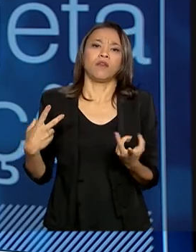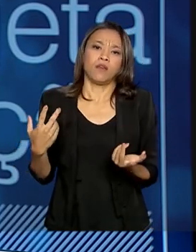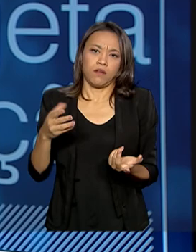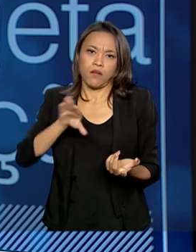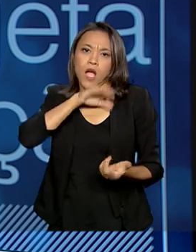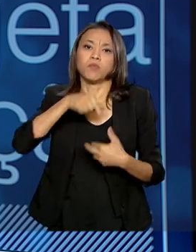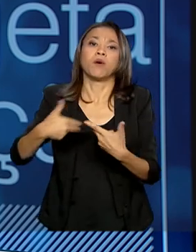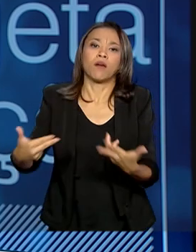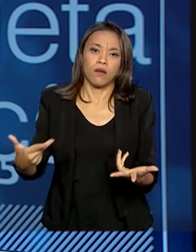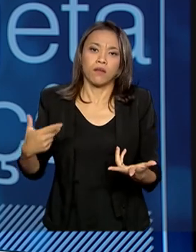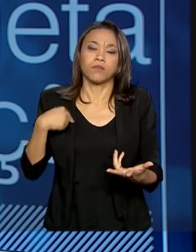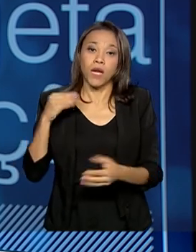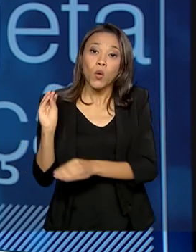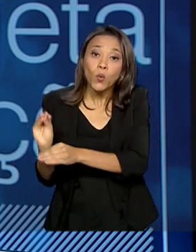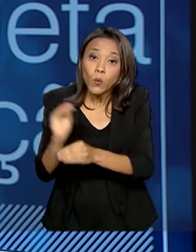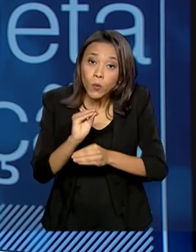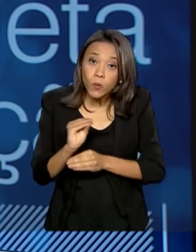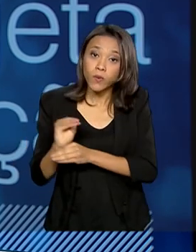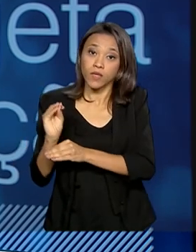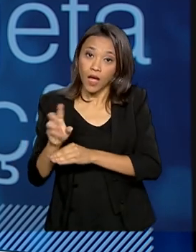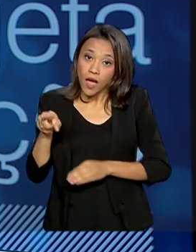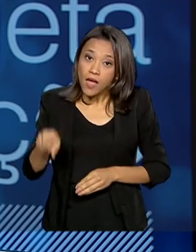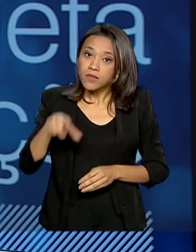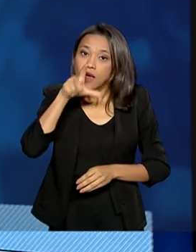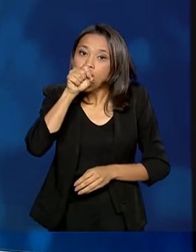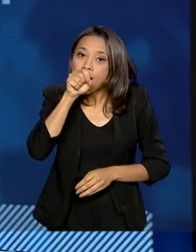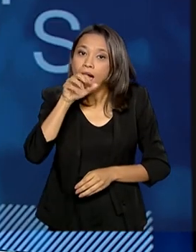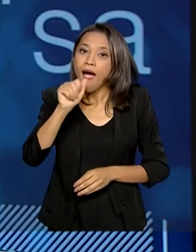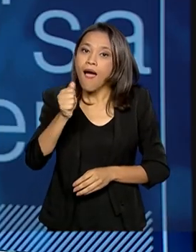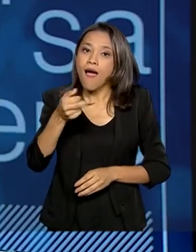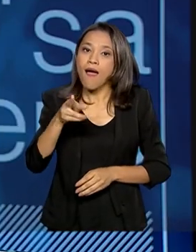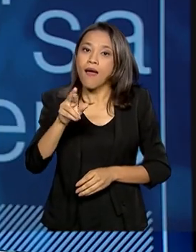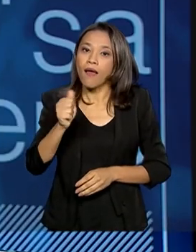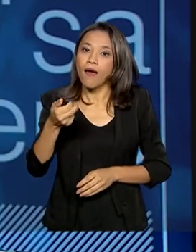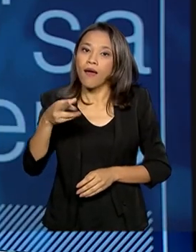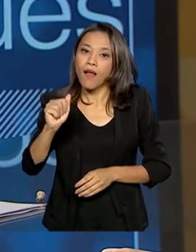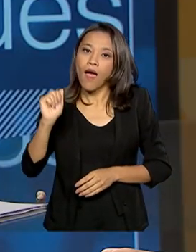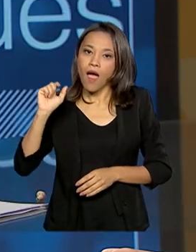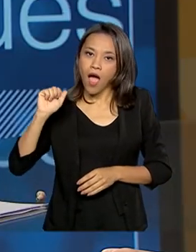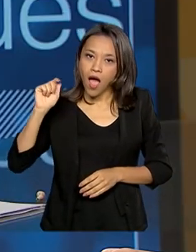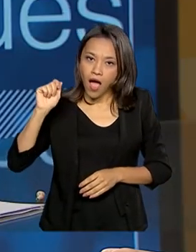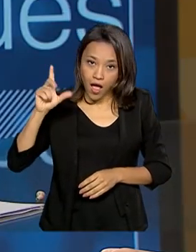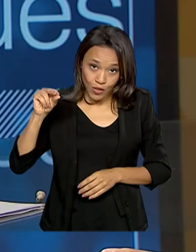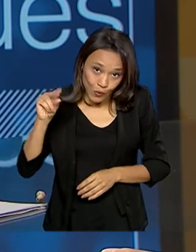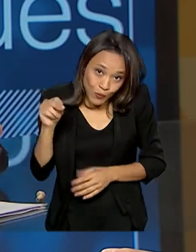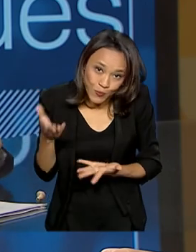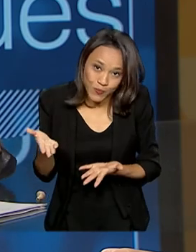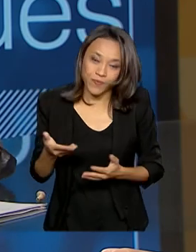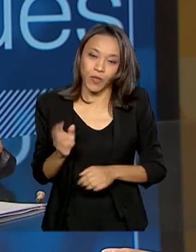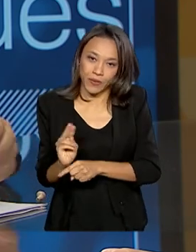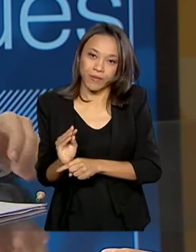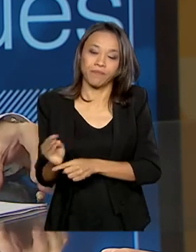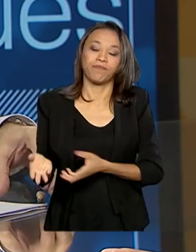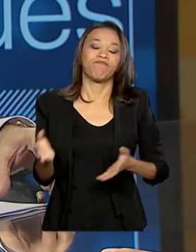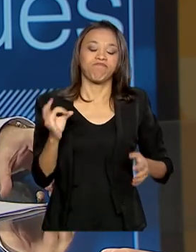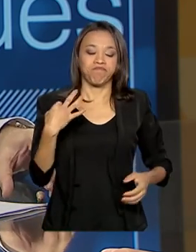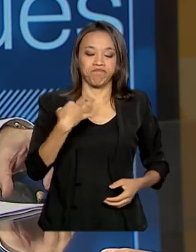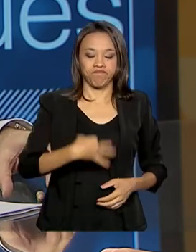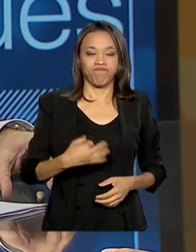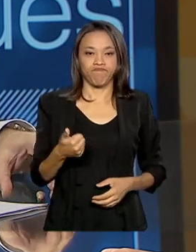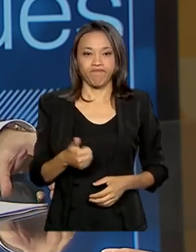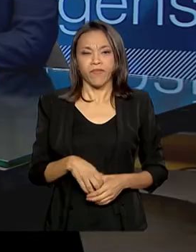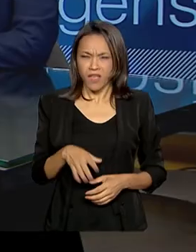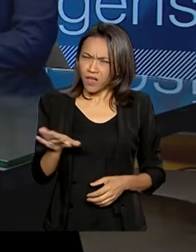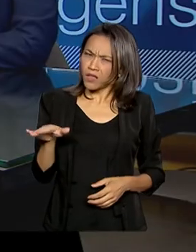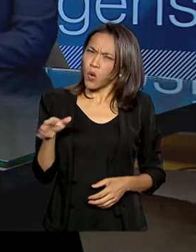para preservar essa espécime que é a ararinha azul. Perfeito. Então a gente pode dizer que esse